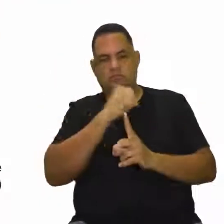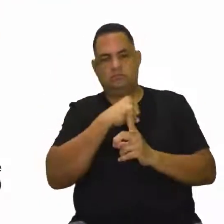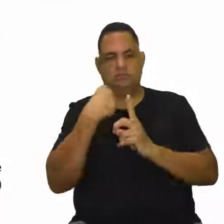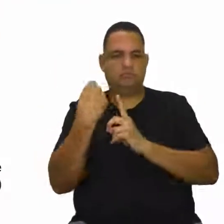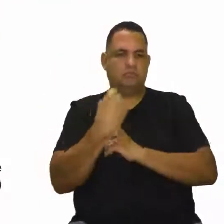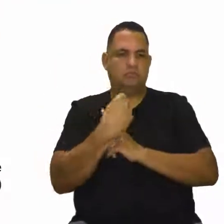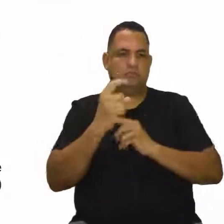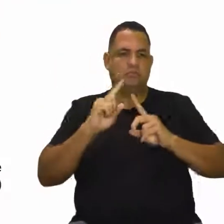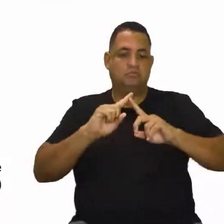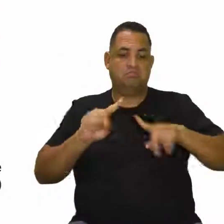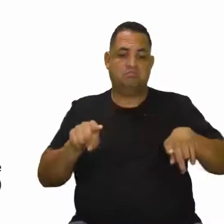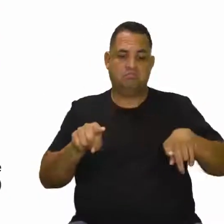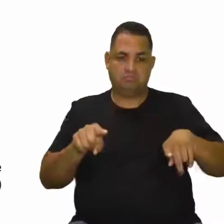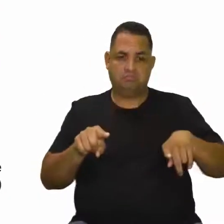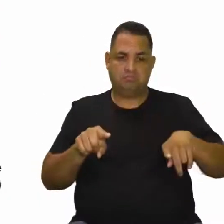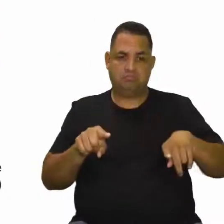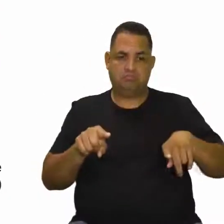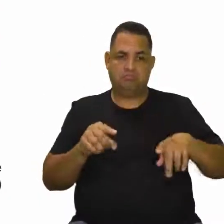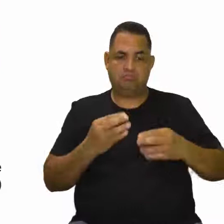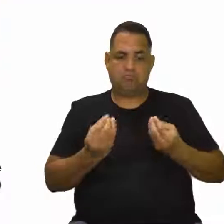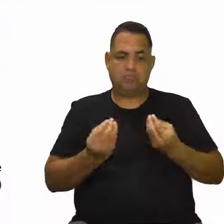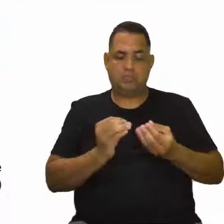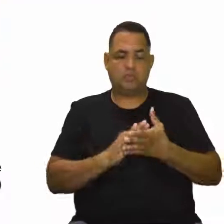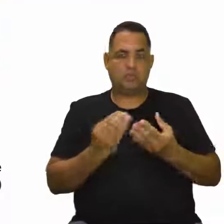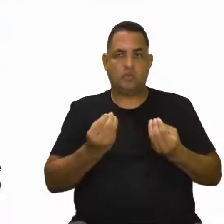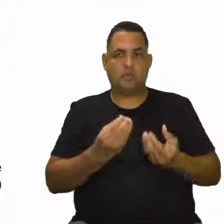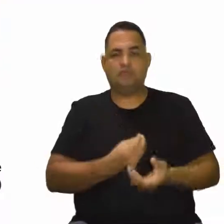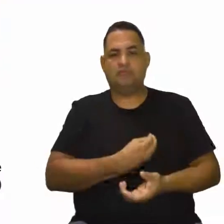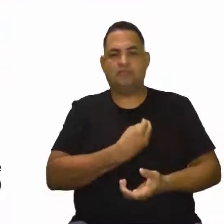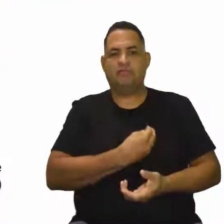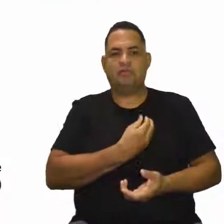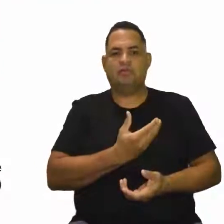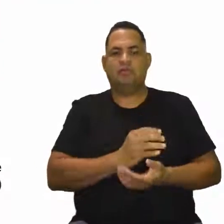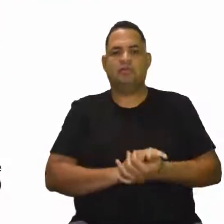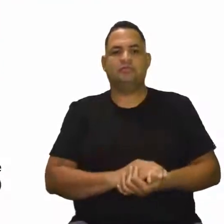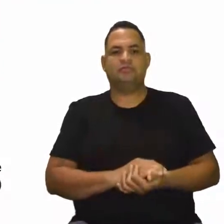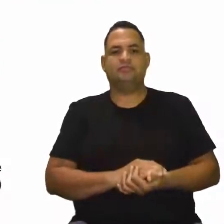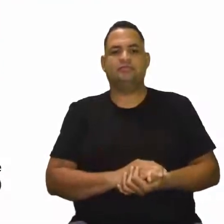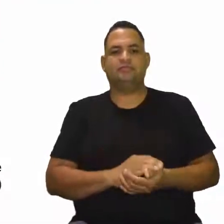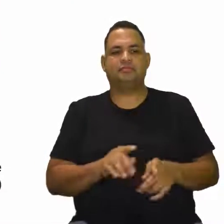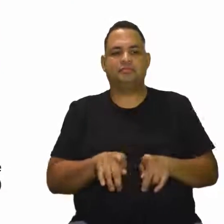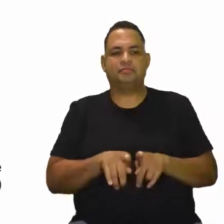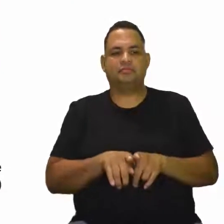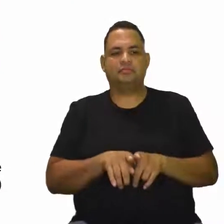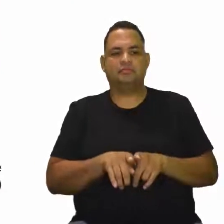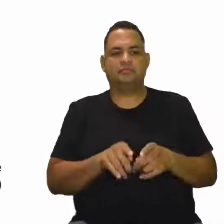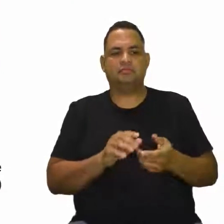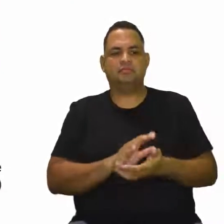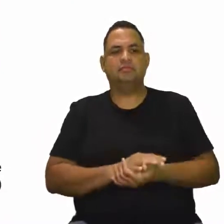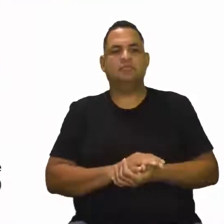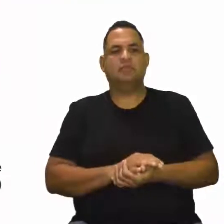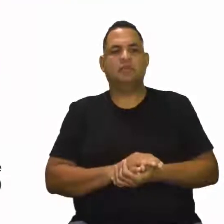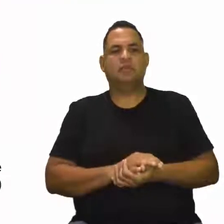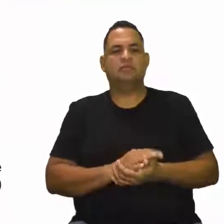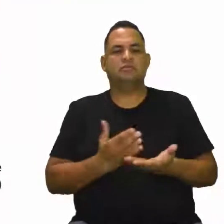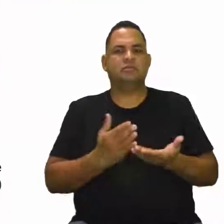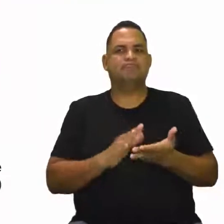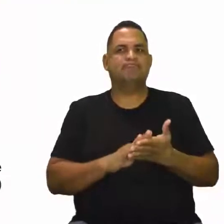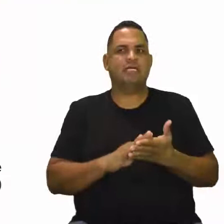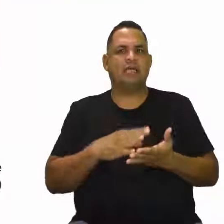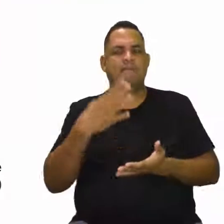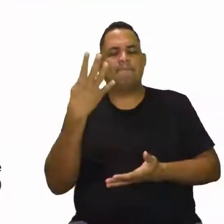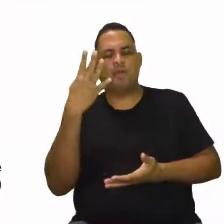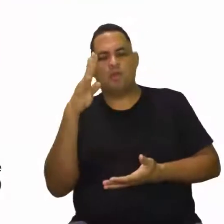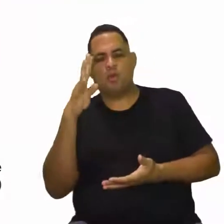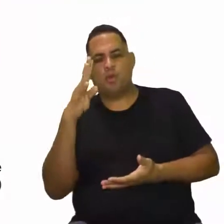sócio, porém, como se viveu. E nós temos também aí somado alguns aspectos